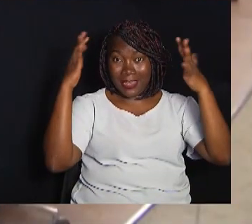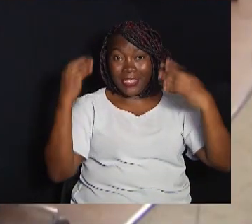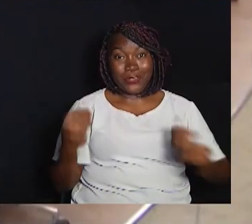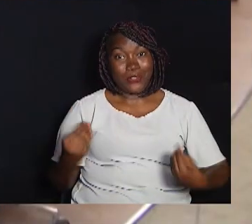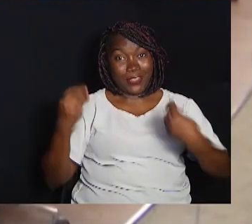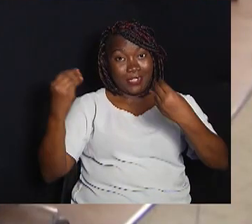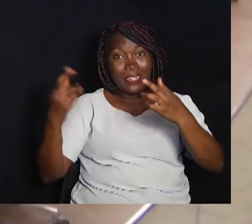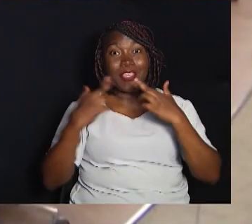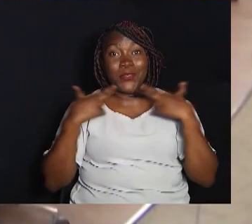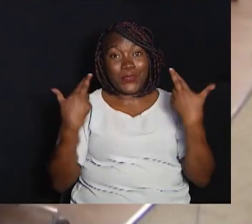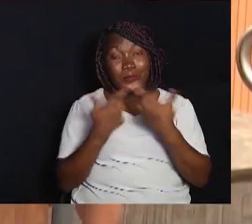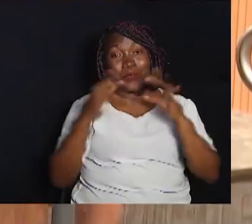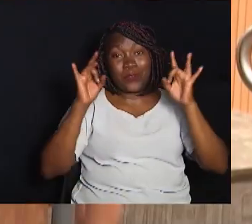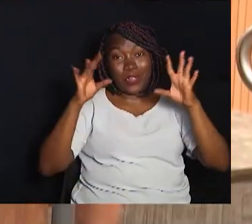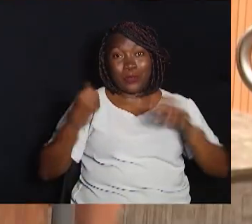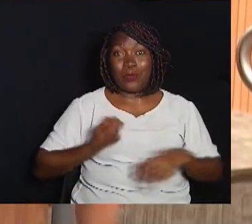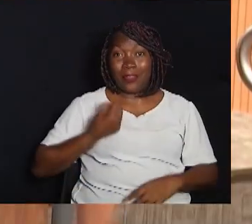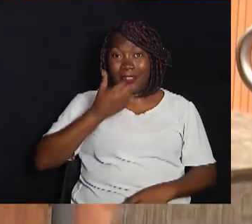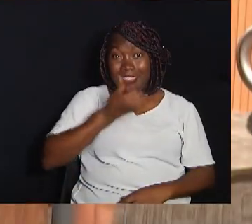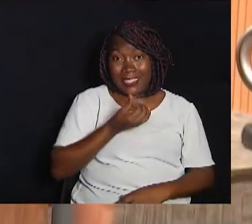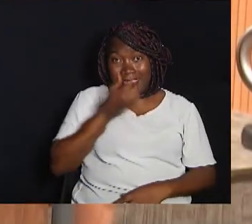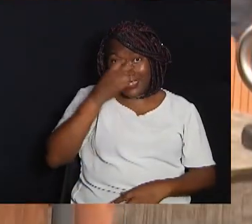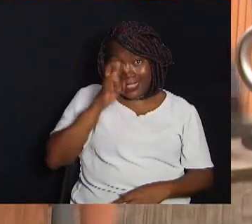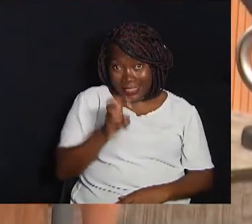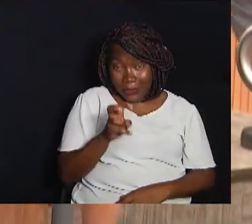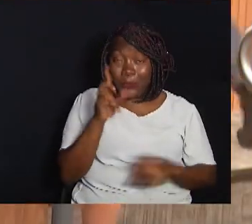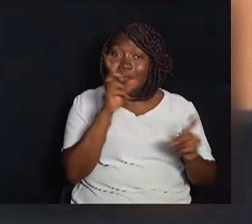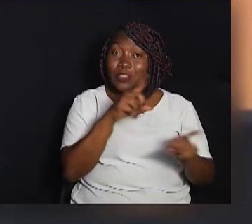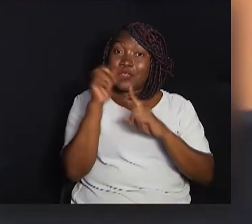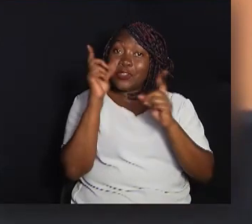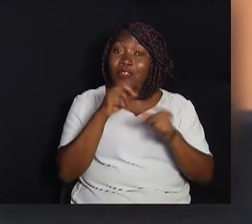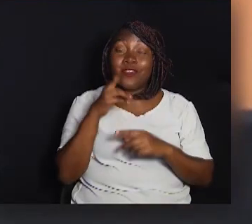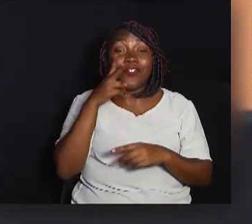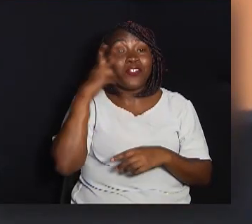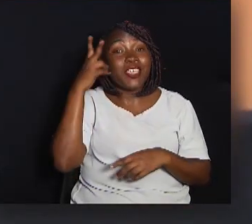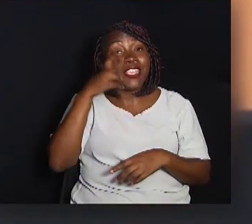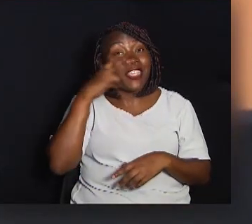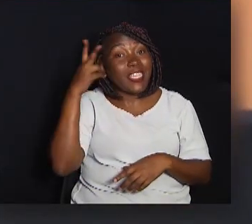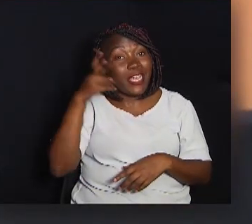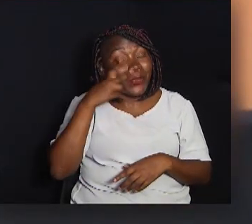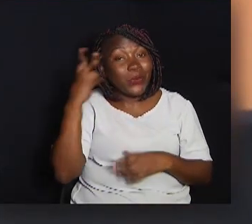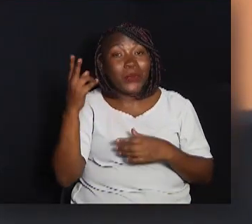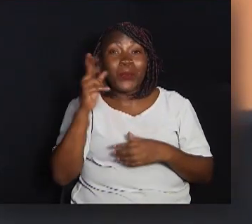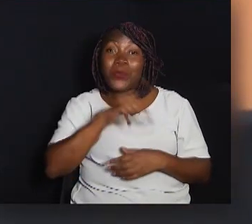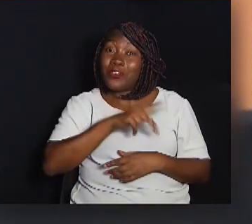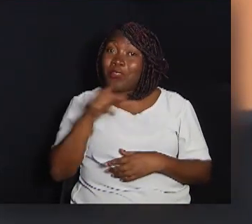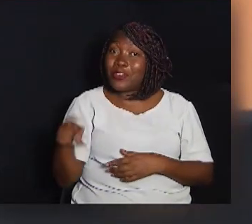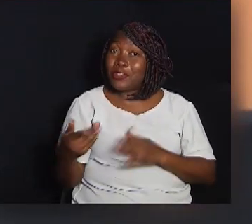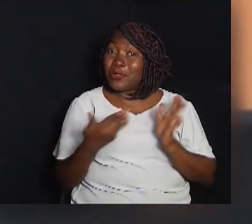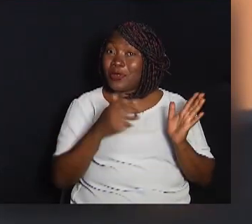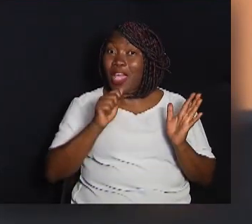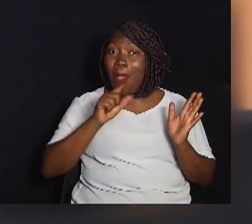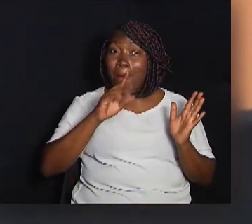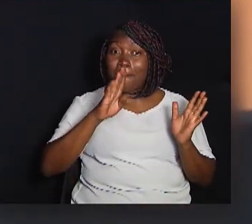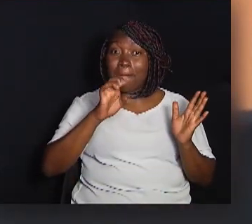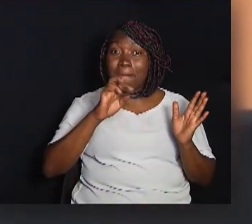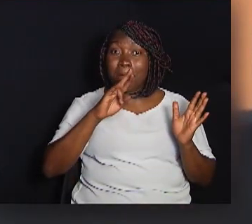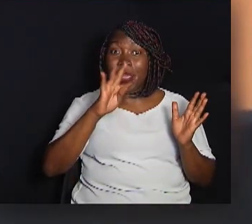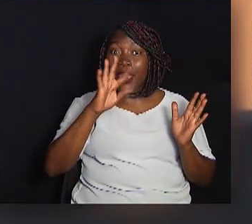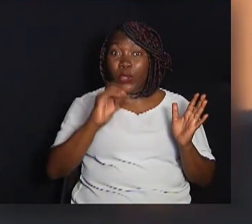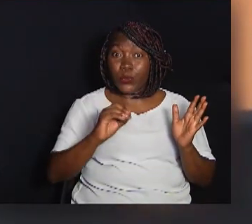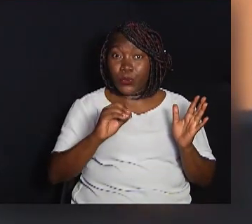solene de número 65 Foram indicações do vereador licenciado professor Alberto Essa homenagem é uma